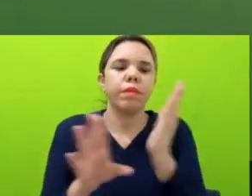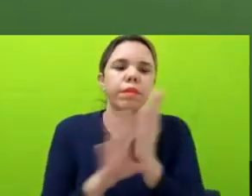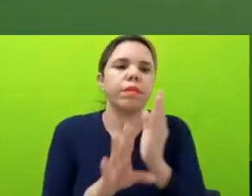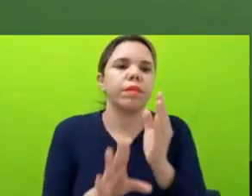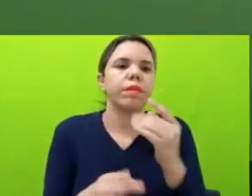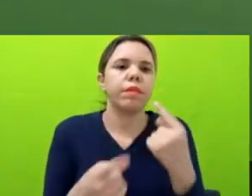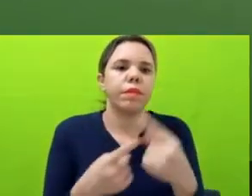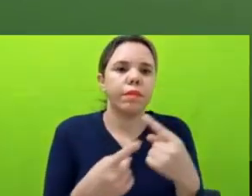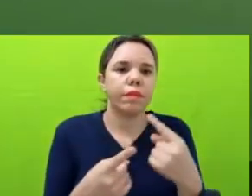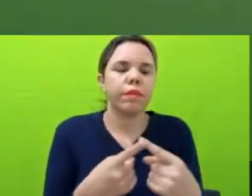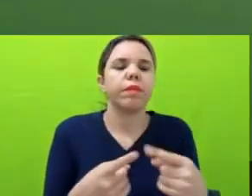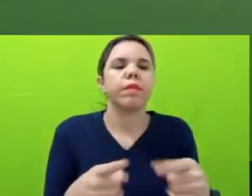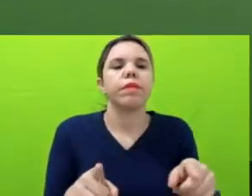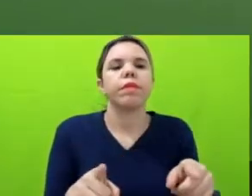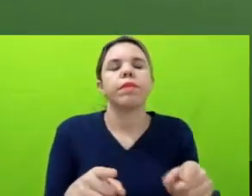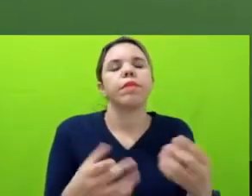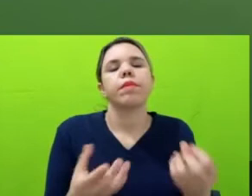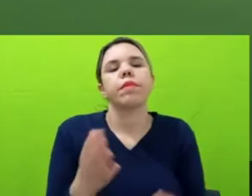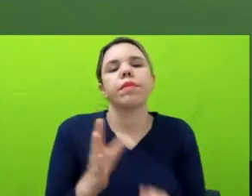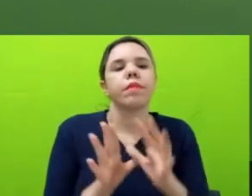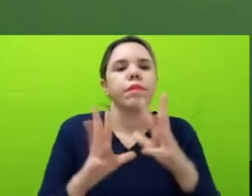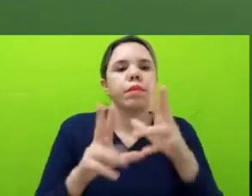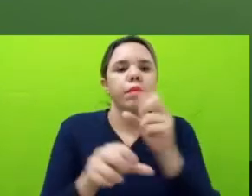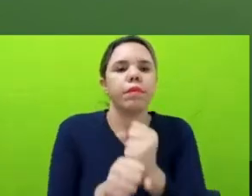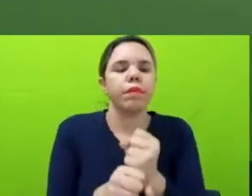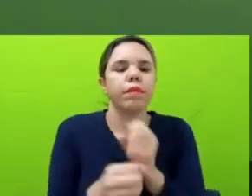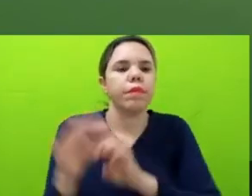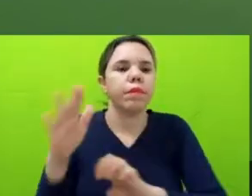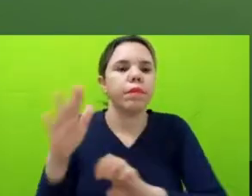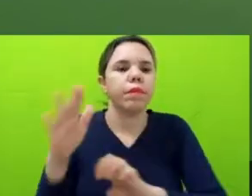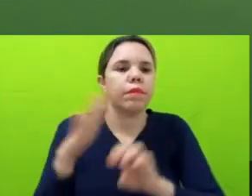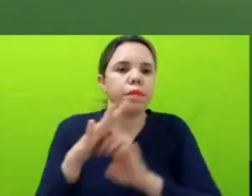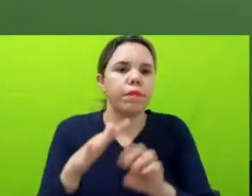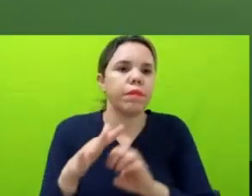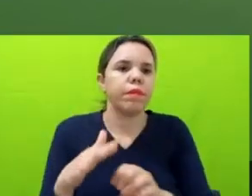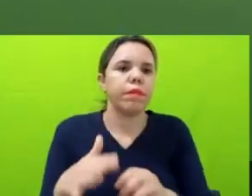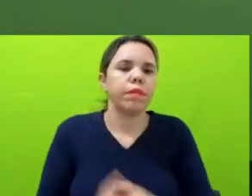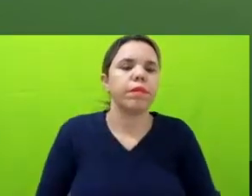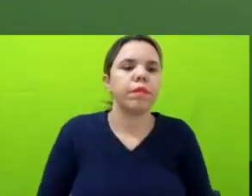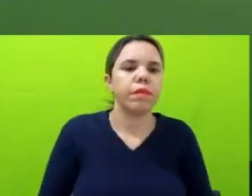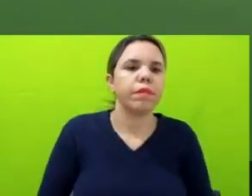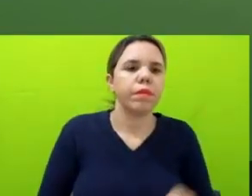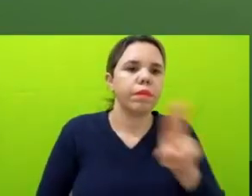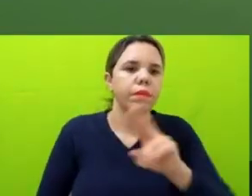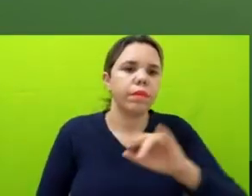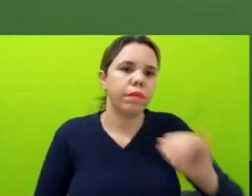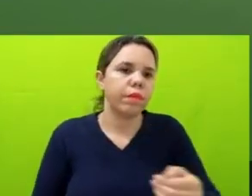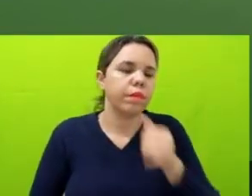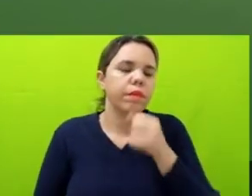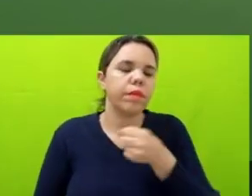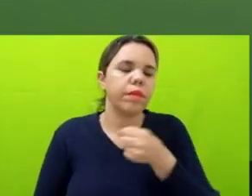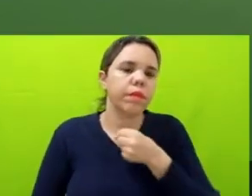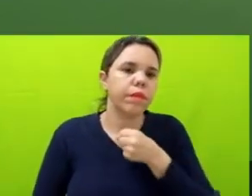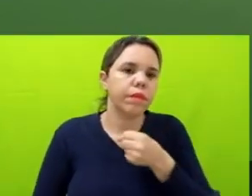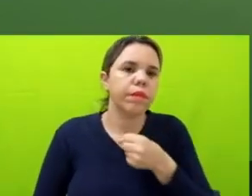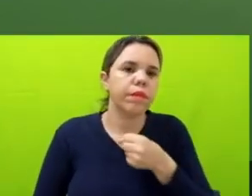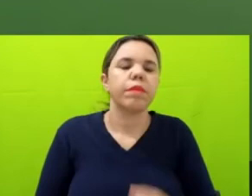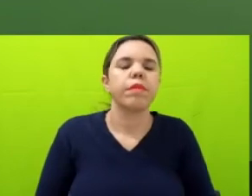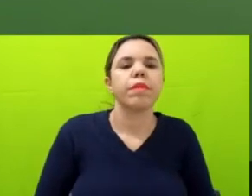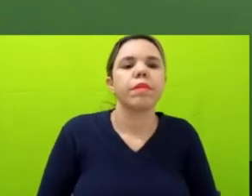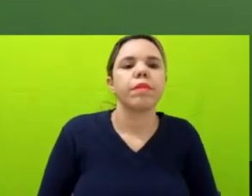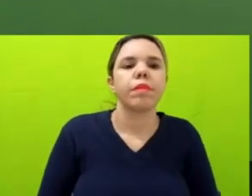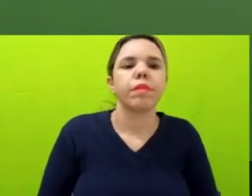alegando, né, que todas as informações que a empresa nos enviou, nós utilizamos na reportagem, e que as informações que nós precisávamos,